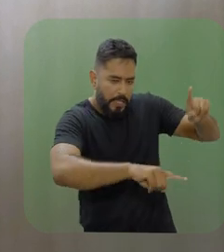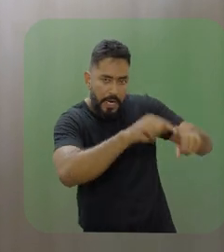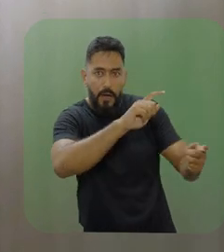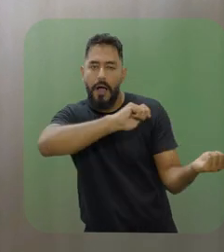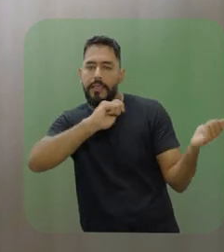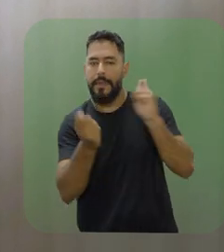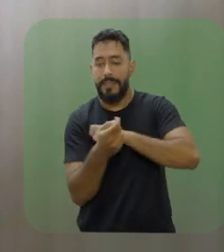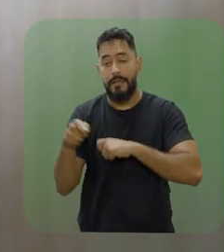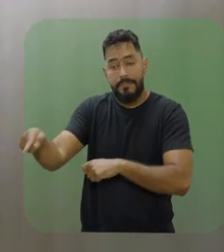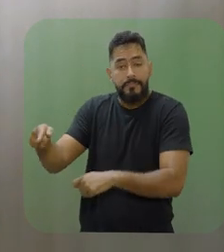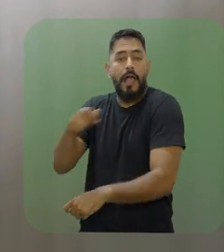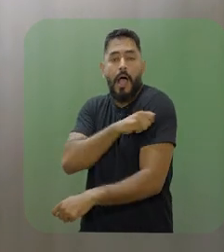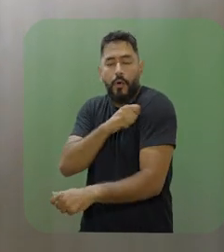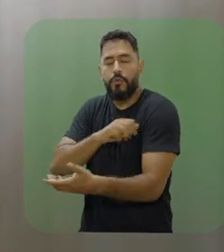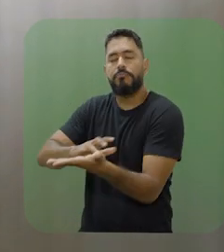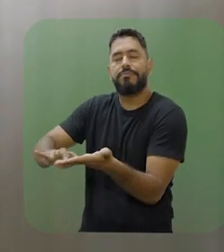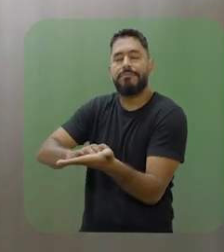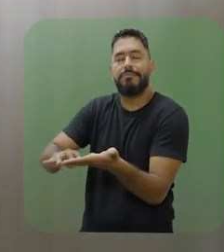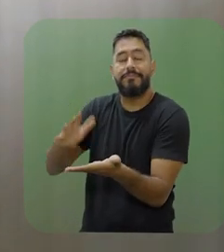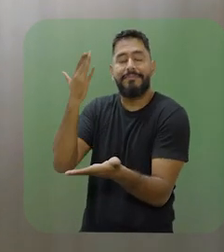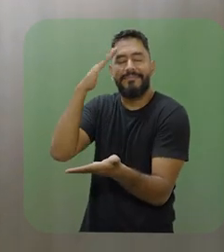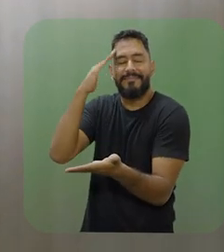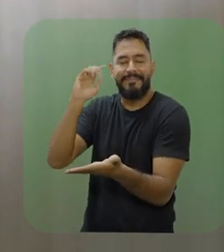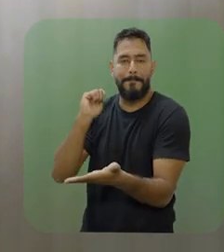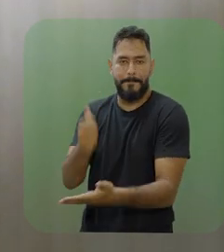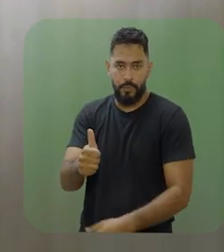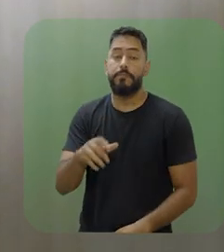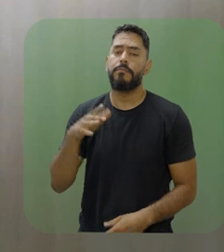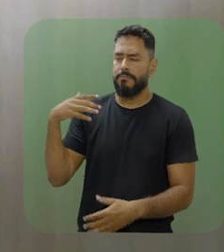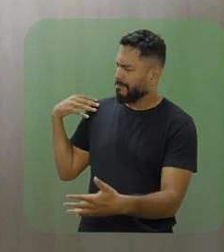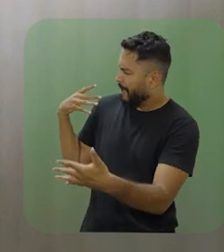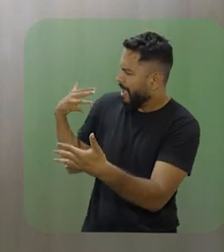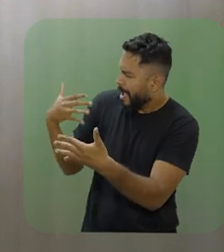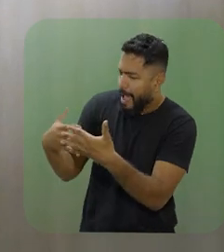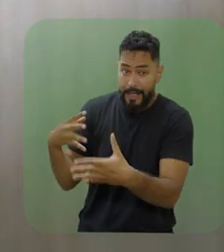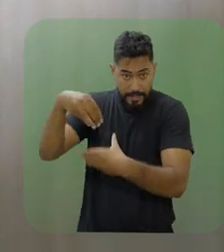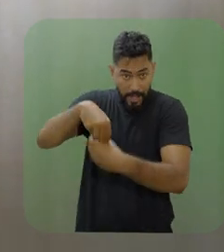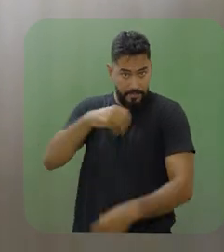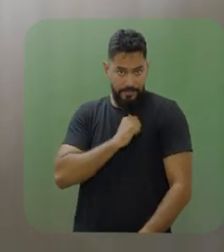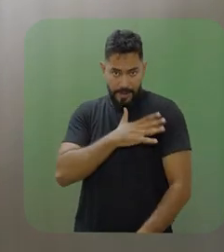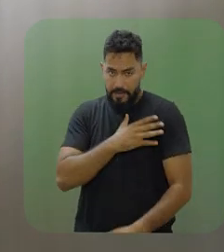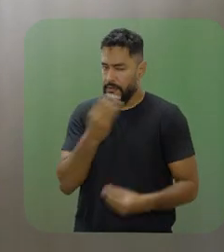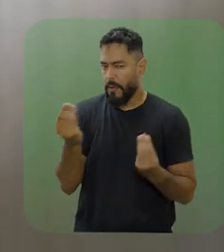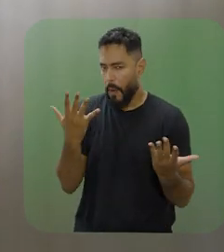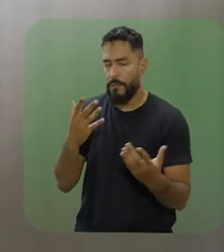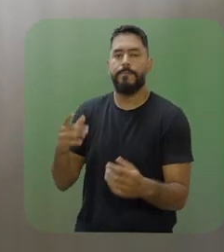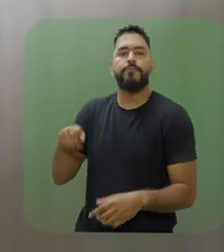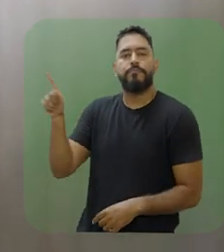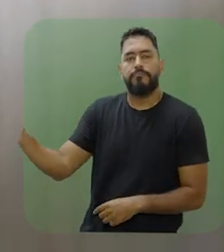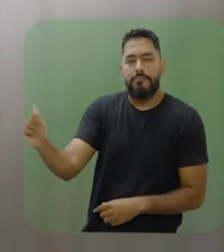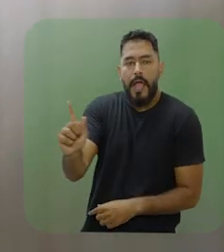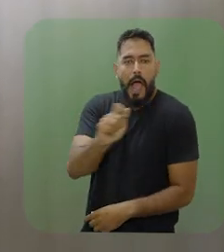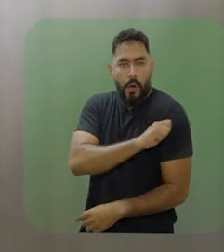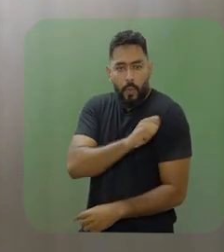forma tátil. A minha trajetória aqui no IFPE é marcada pela efetivação da inclusão